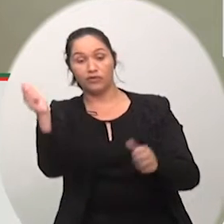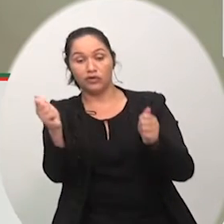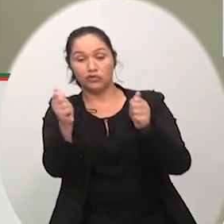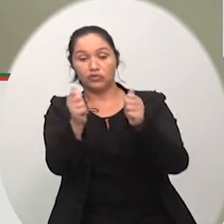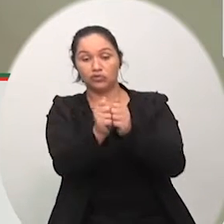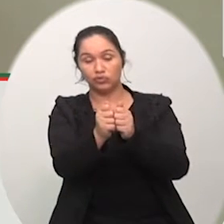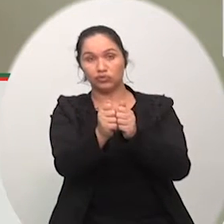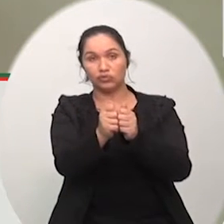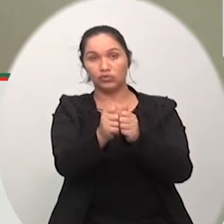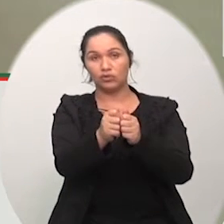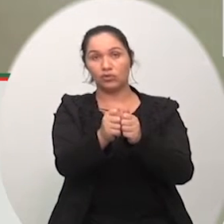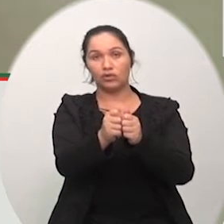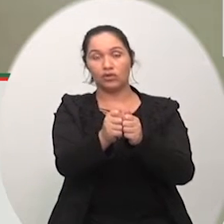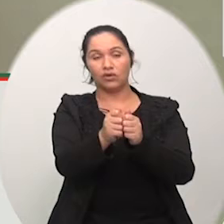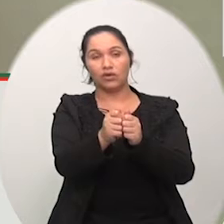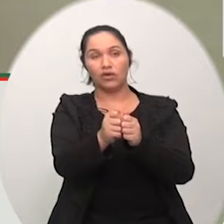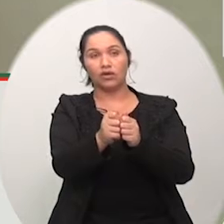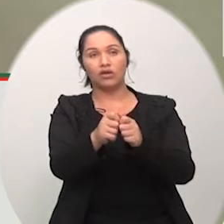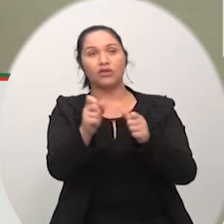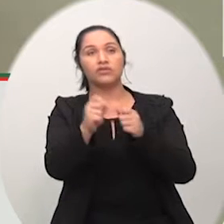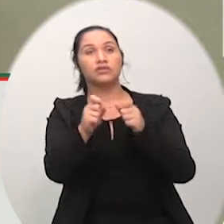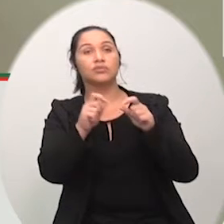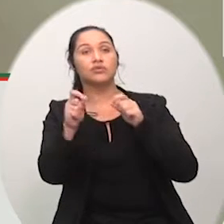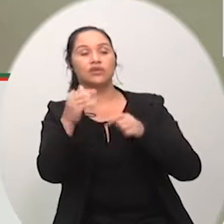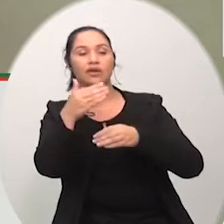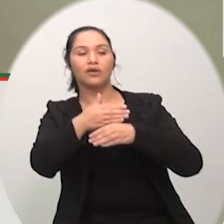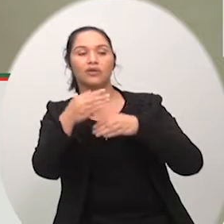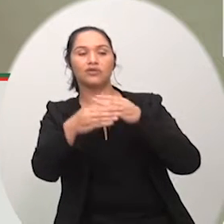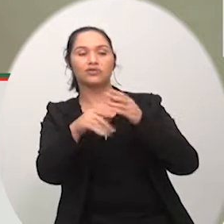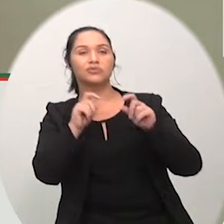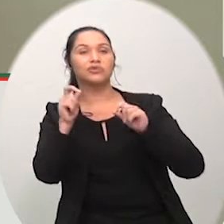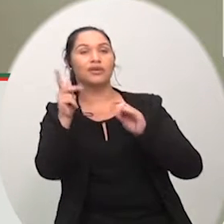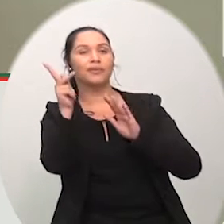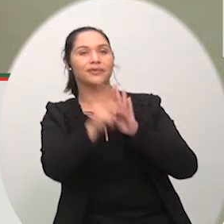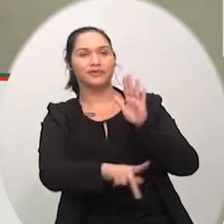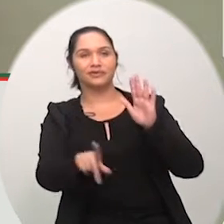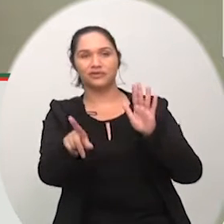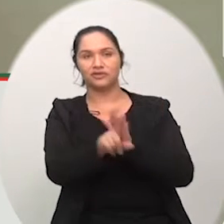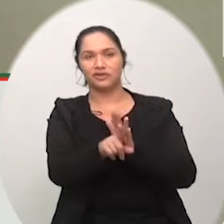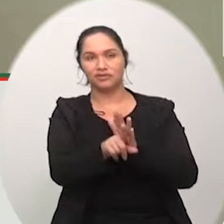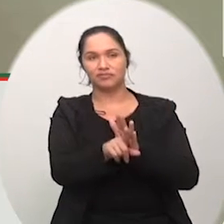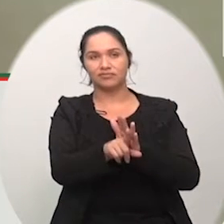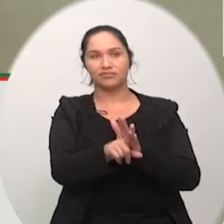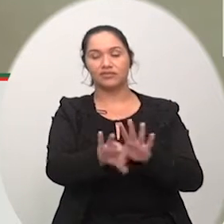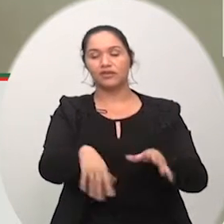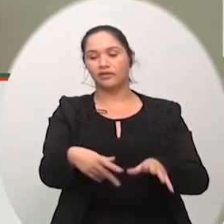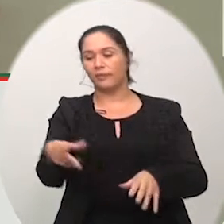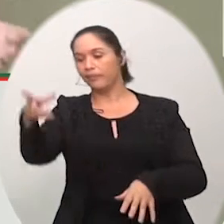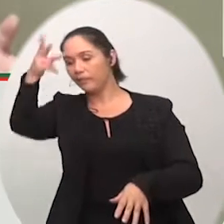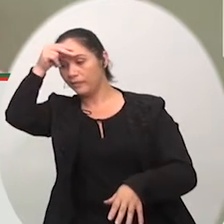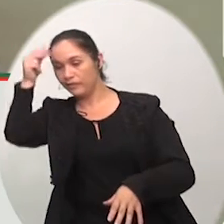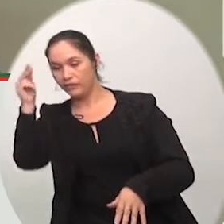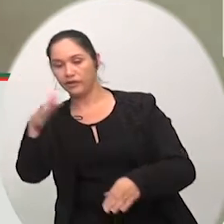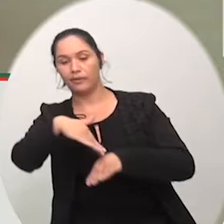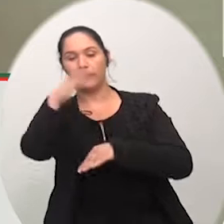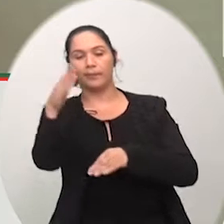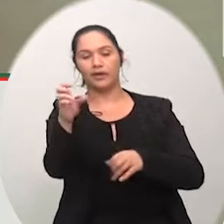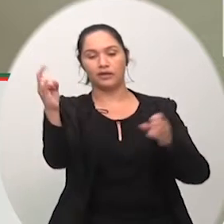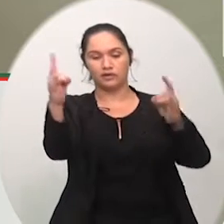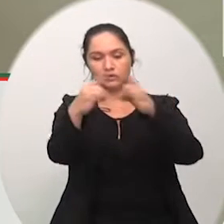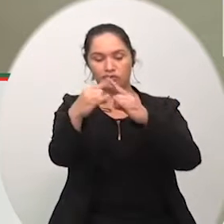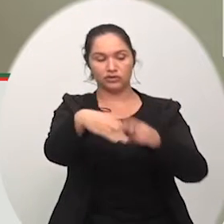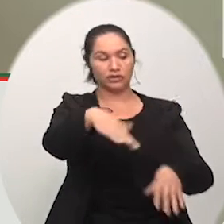o projeto de lei junto com as instituições e inclusive ano passado